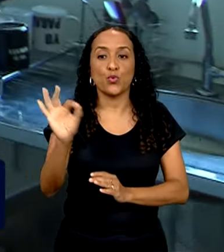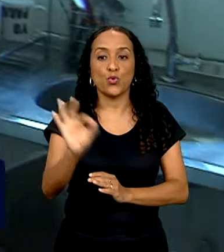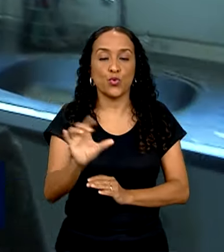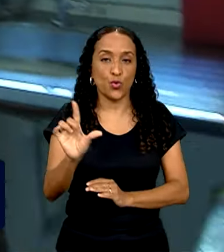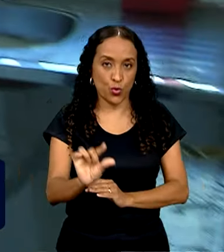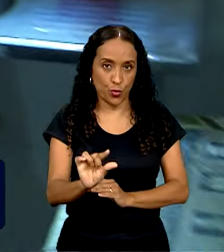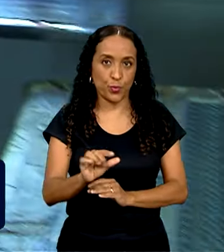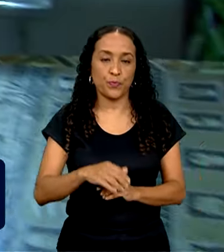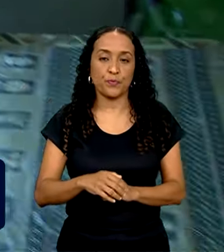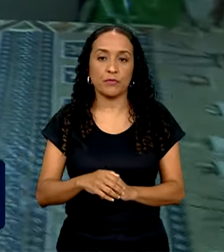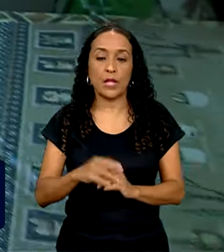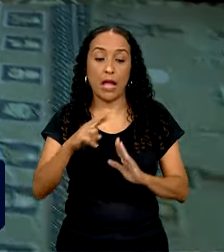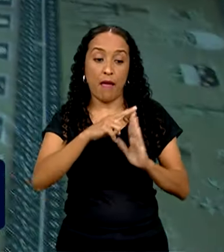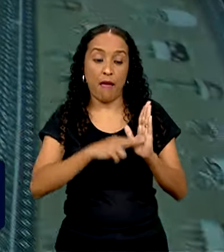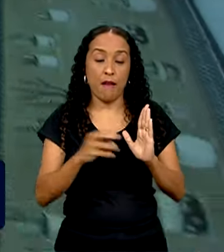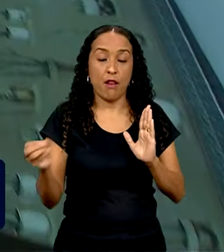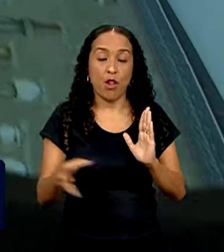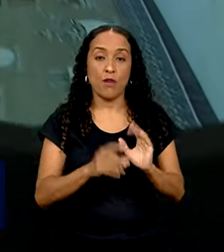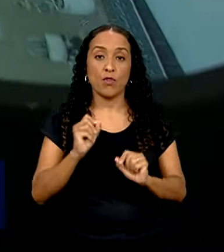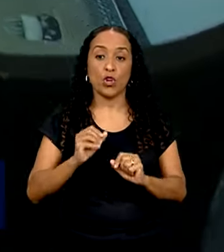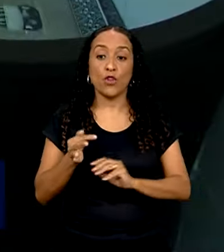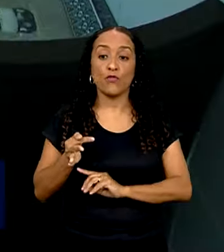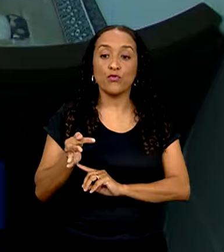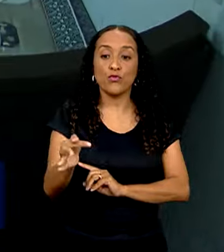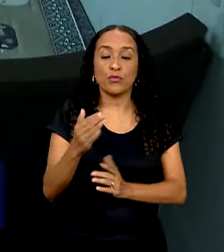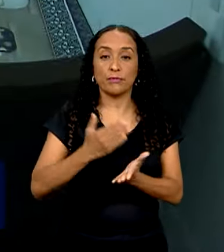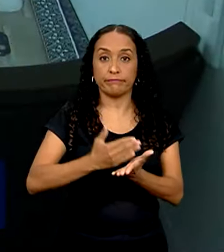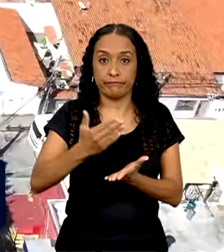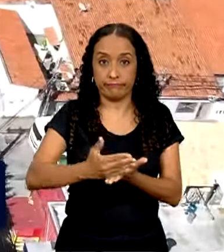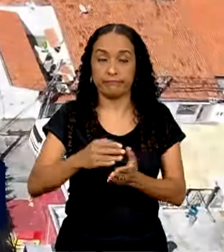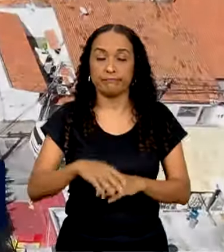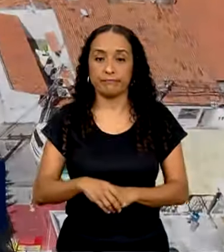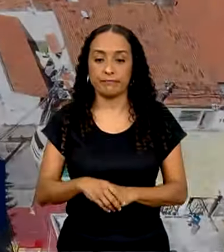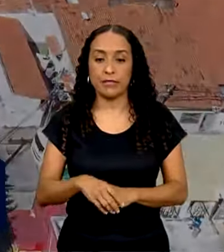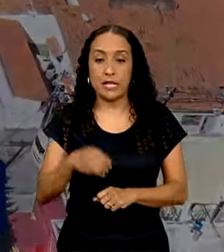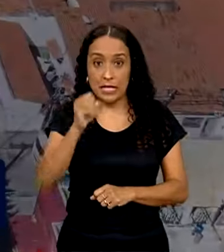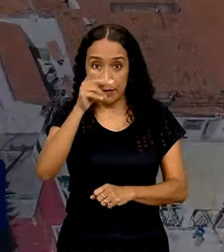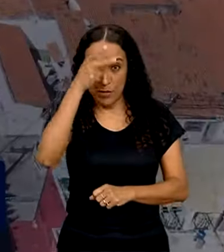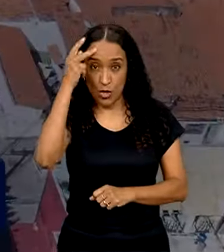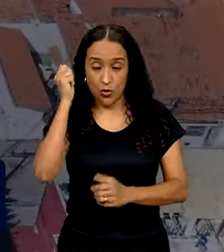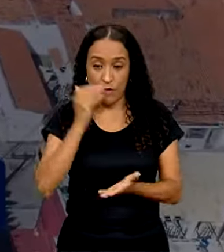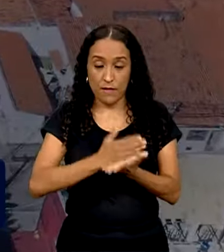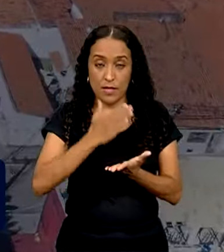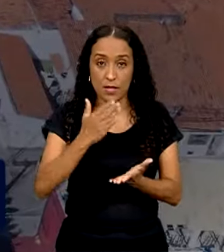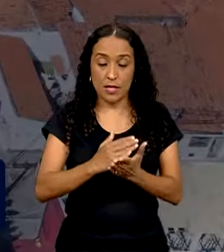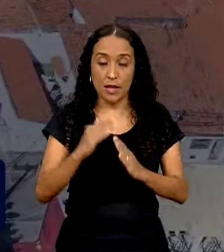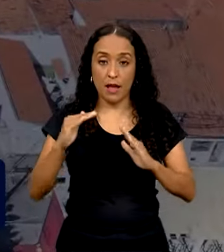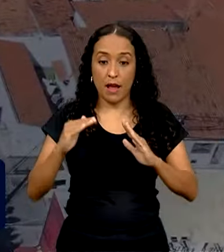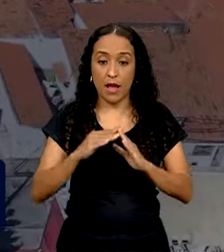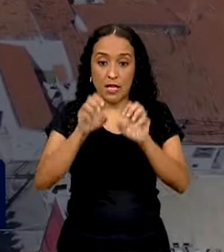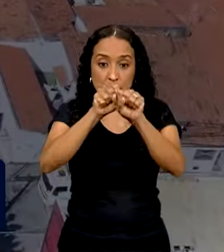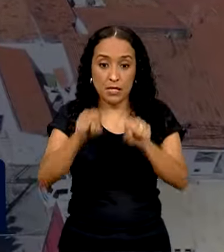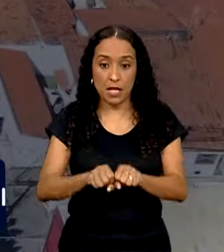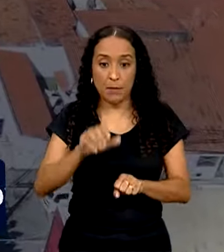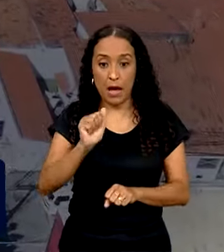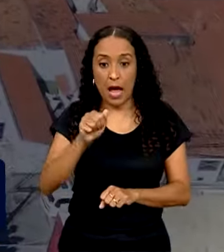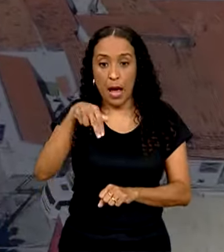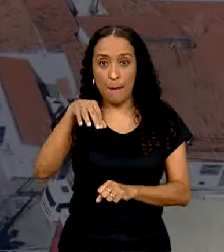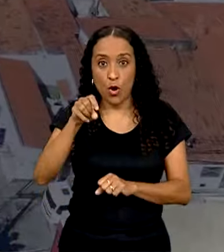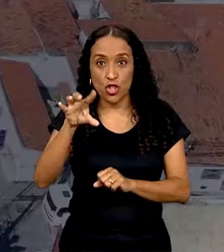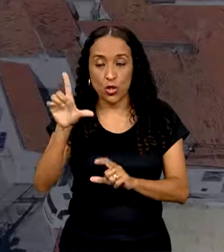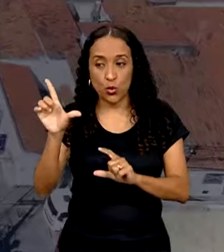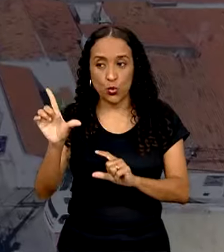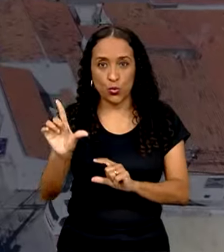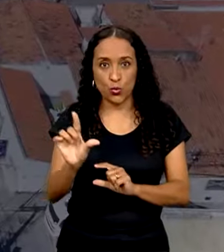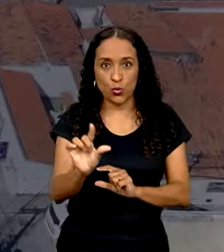imóvel. As novas regras valem para futuros financiamentos. Para quem financiar imóvel pelo sistema de amortização constante,